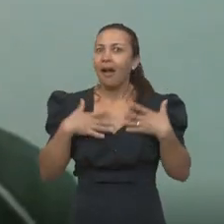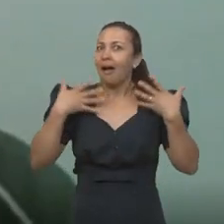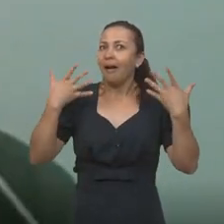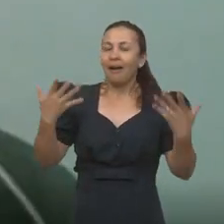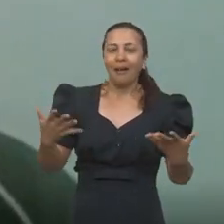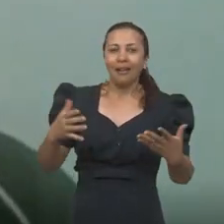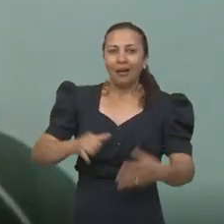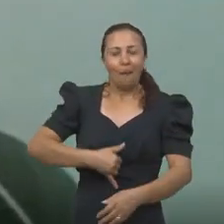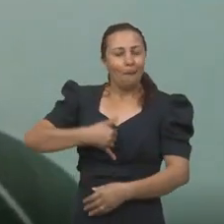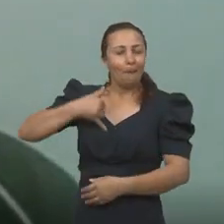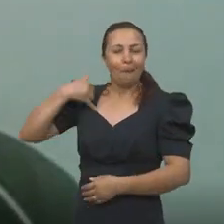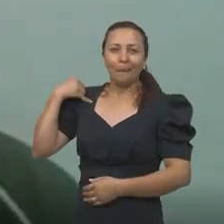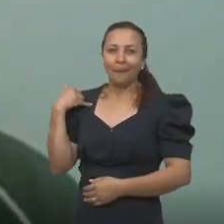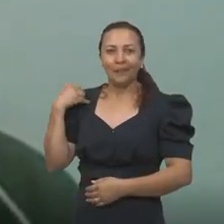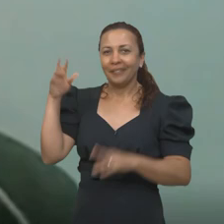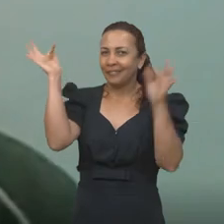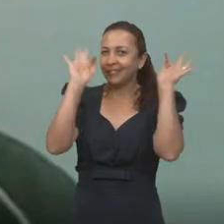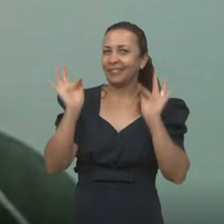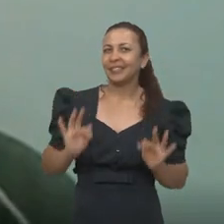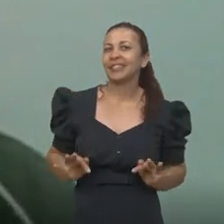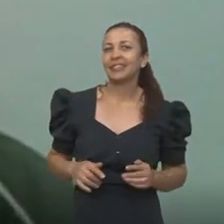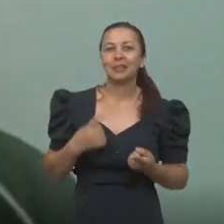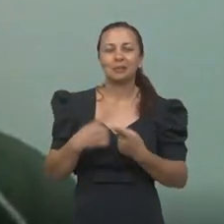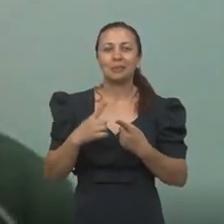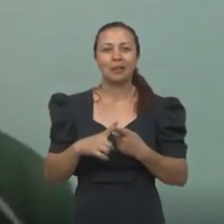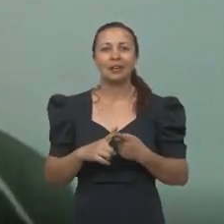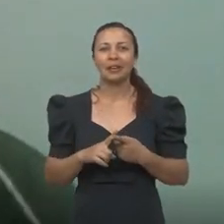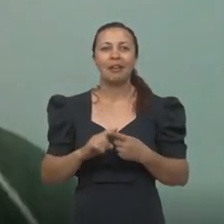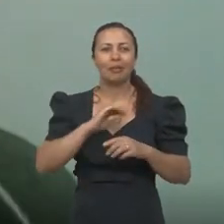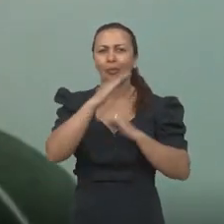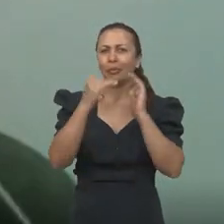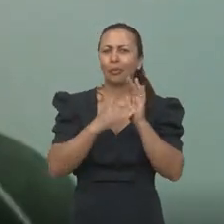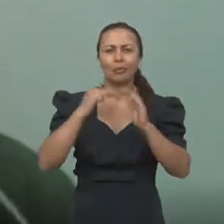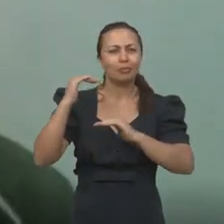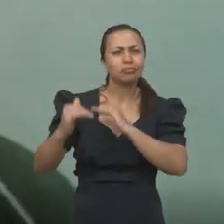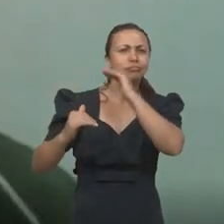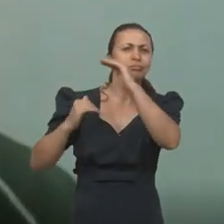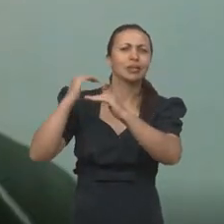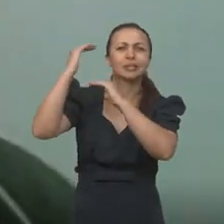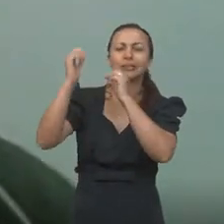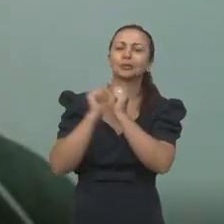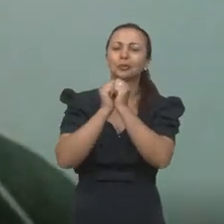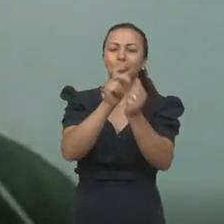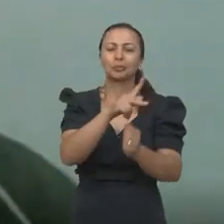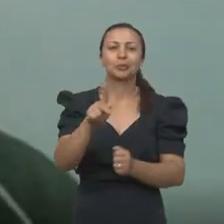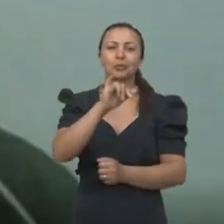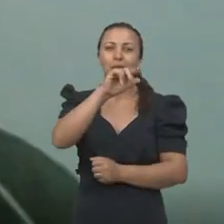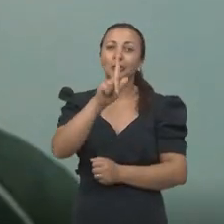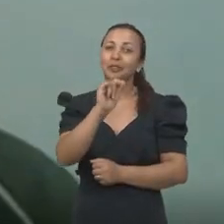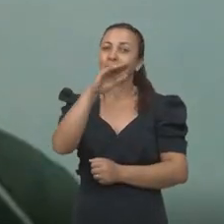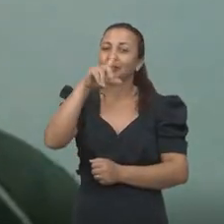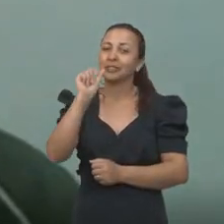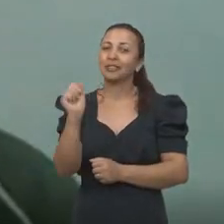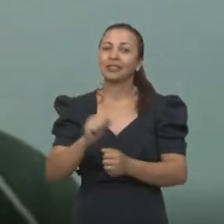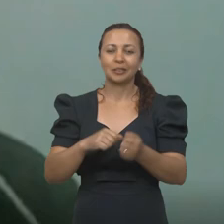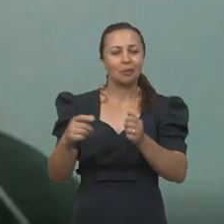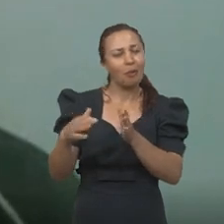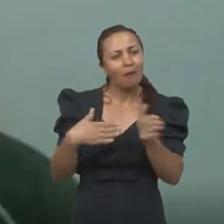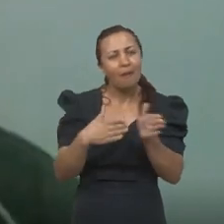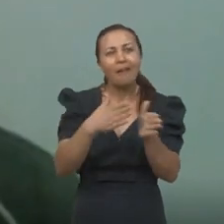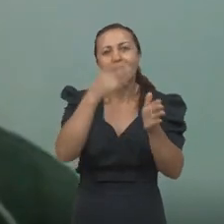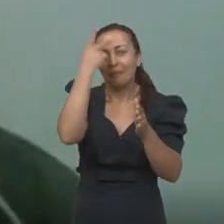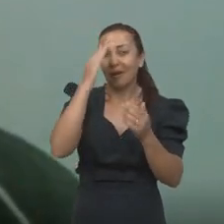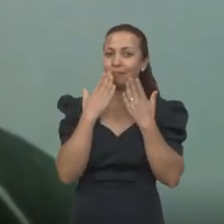uma grande honra para mim, né? Que ficou como se fosse um coroamento de todo esse processo que eu e o professor Giudazzi percorremos para